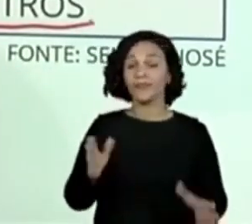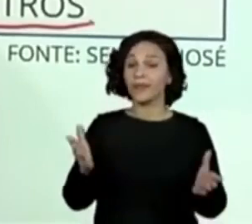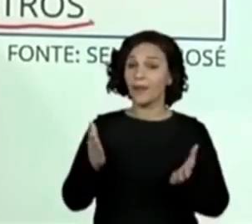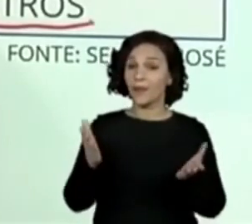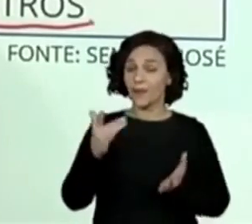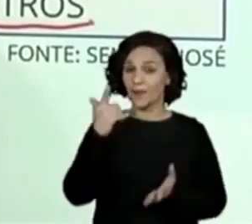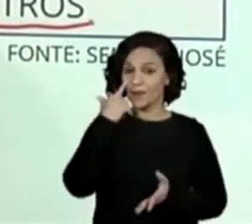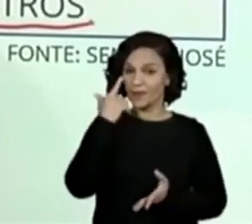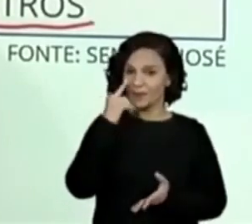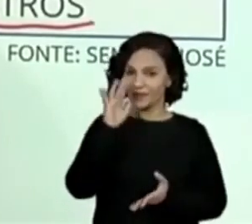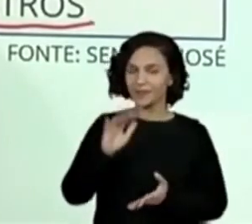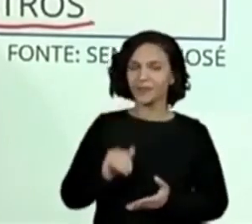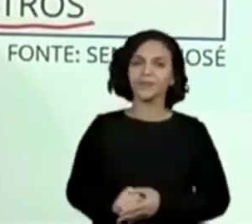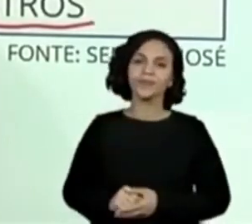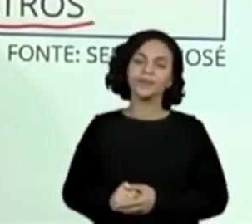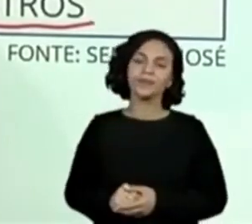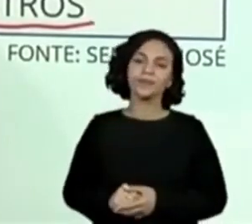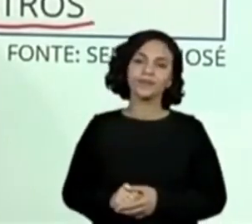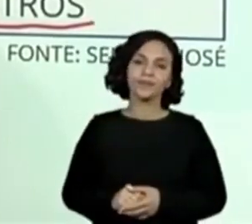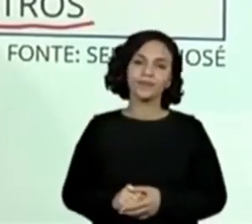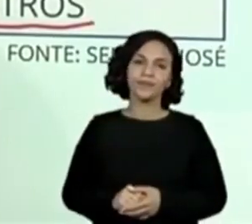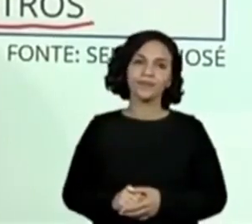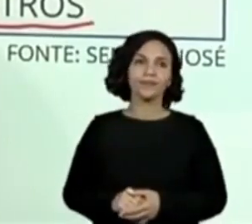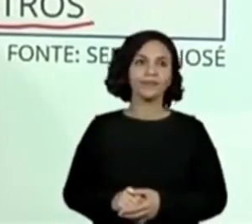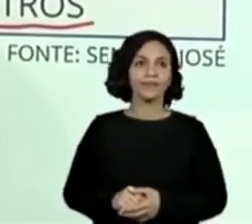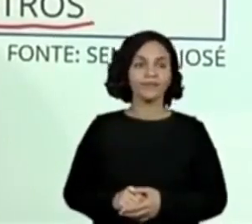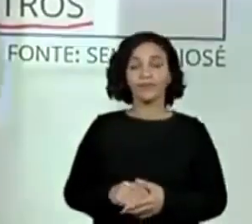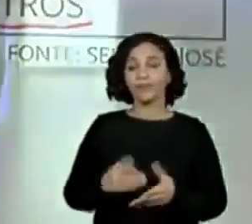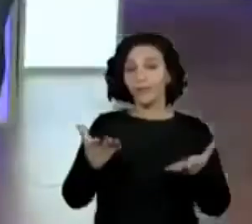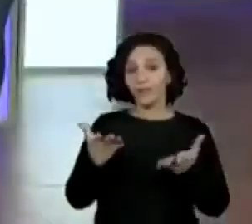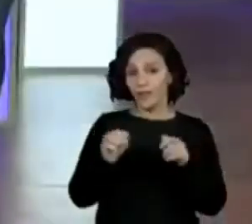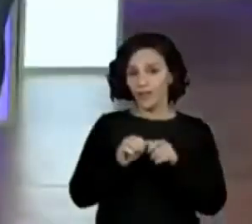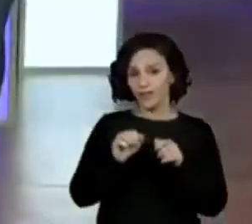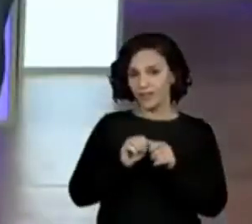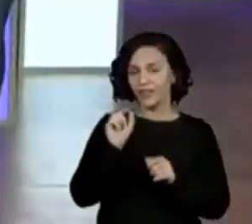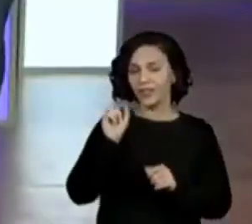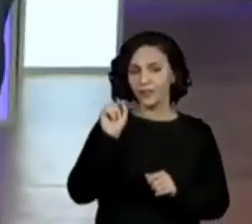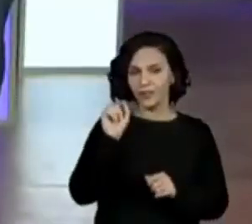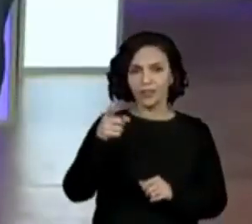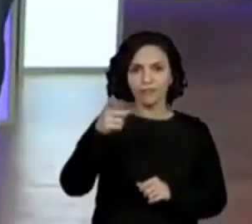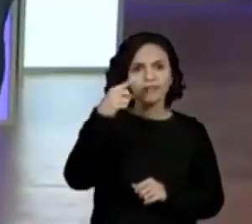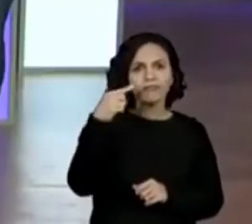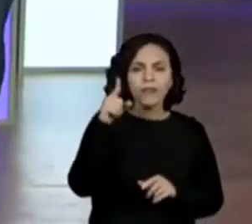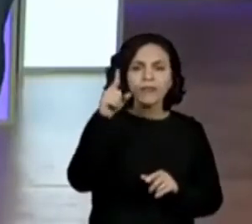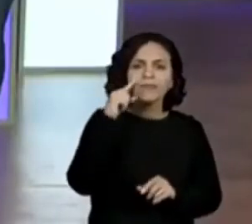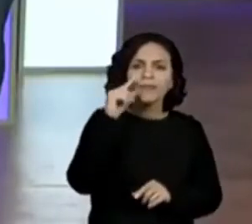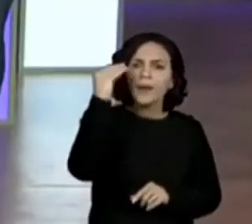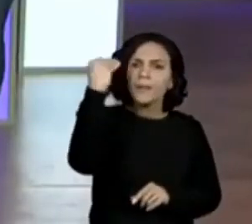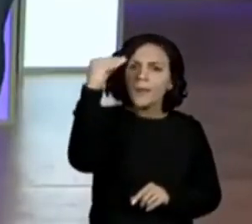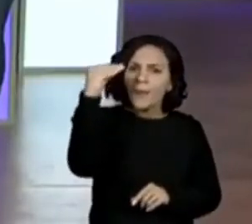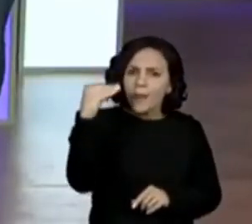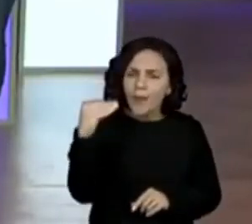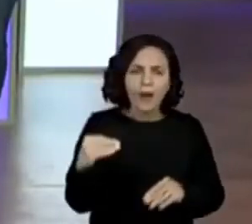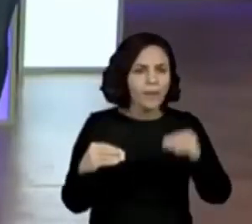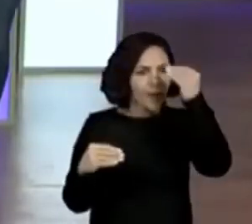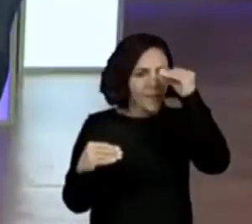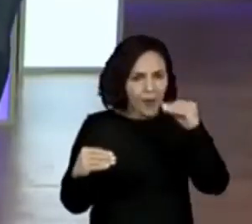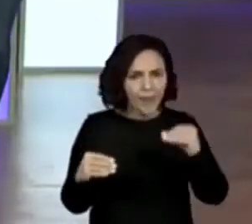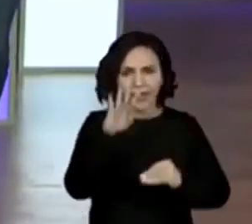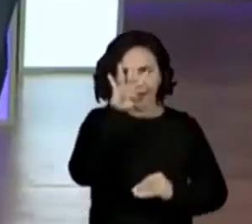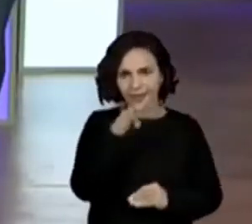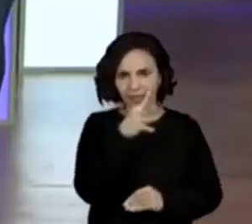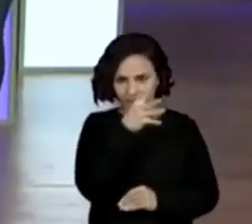Olha só. Agora, o que a gente vai fazer com essas informações que a gente leu